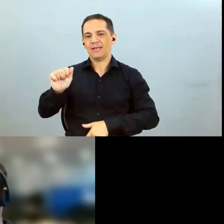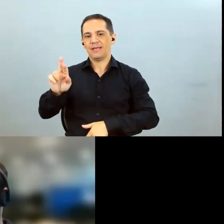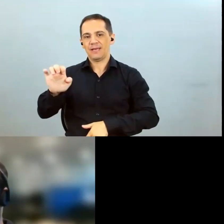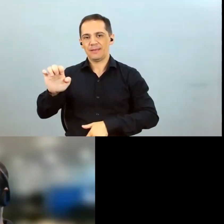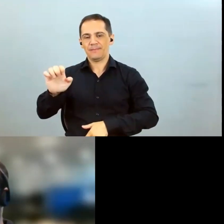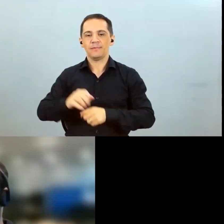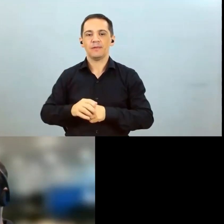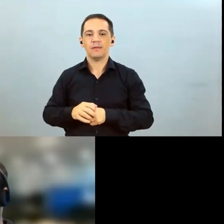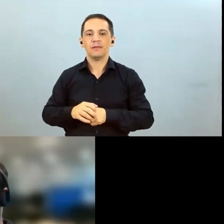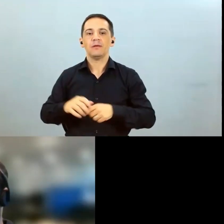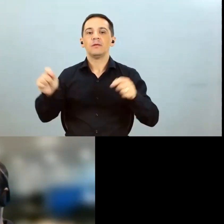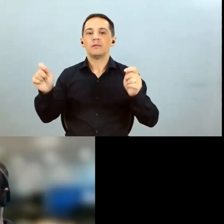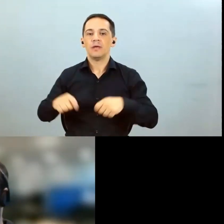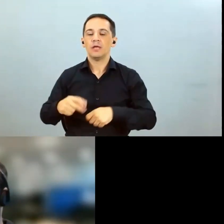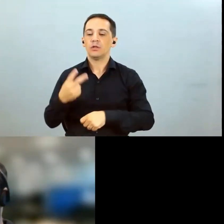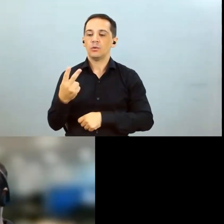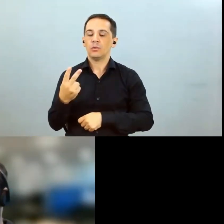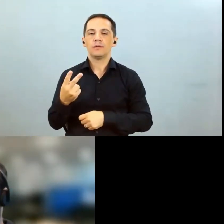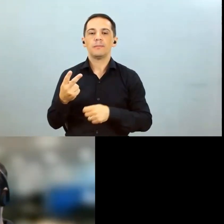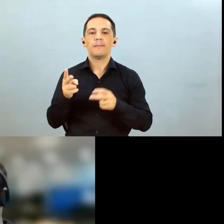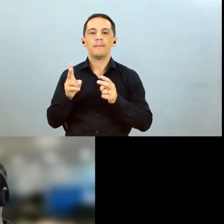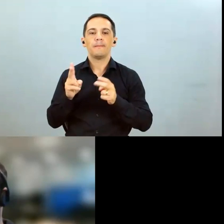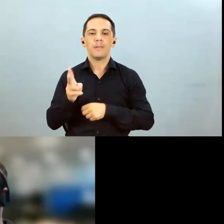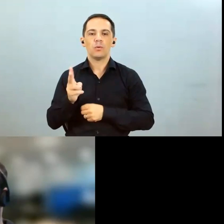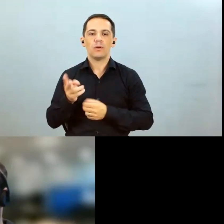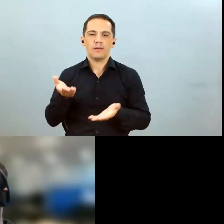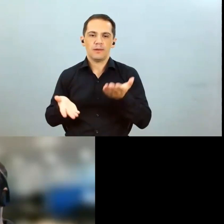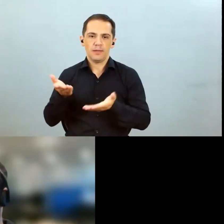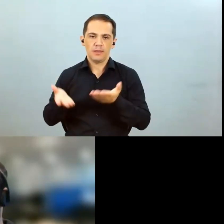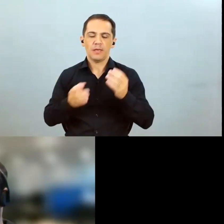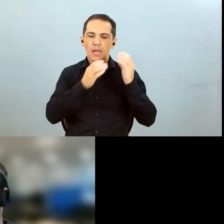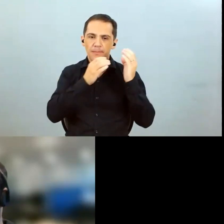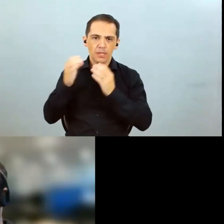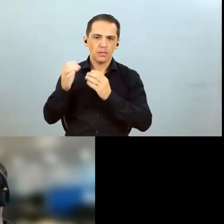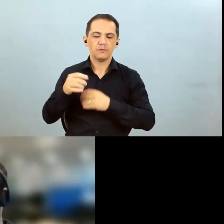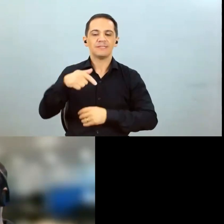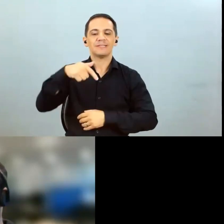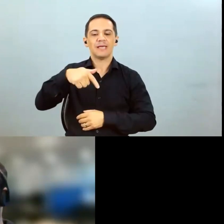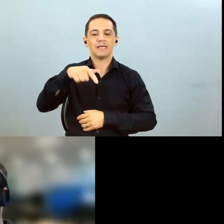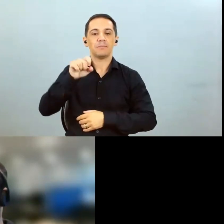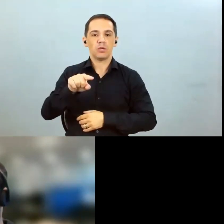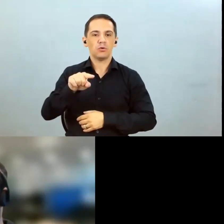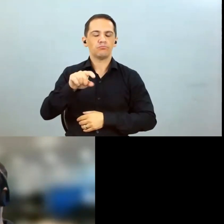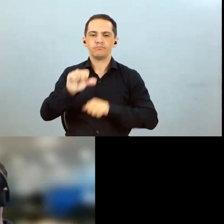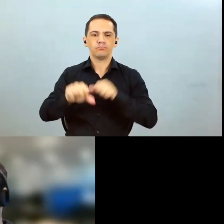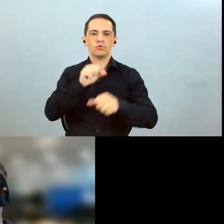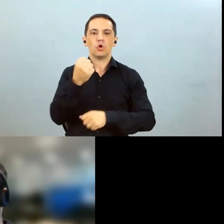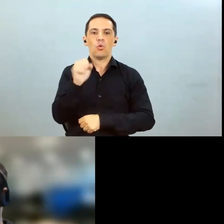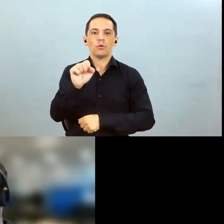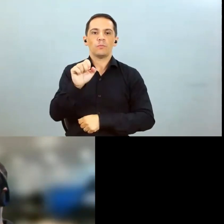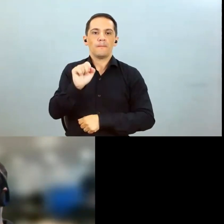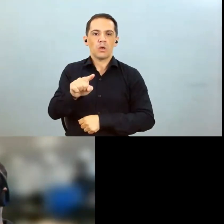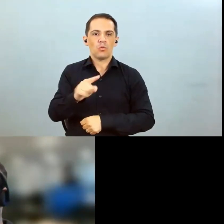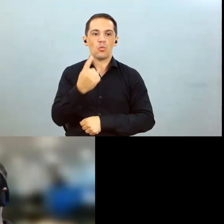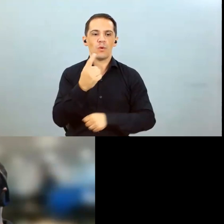quilos de pluma ao longo dos próximos anos, o milho sair do patamar dos 7 mil quilos e ir para lá para 8 mil quilos por hectare de produtividade no milho de segunda